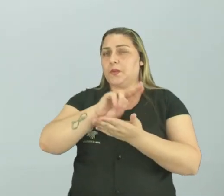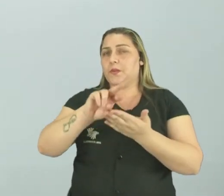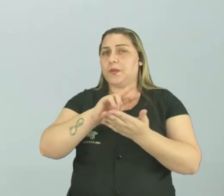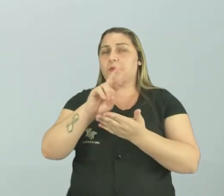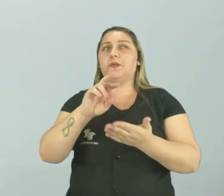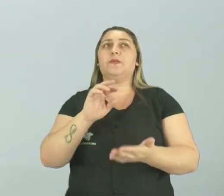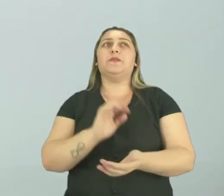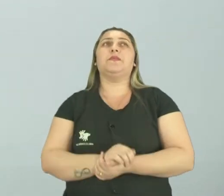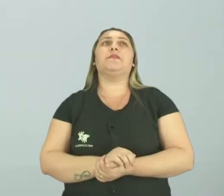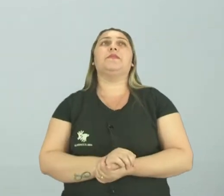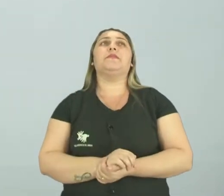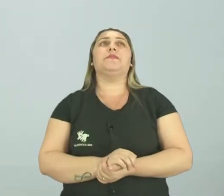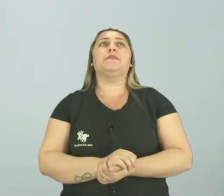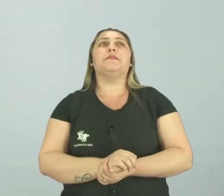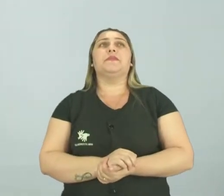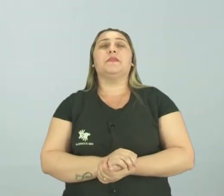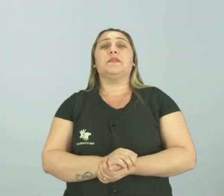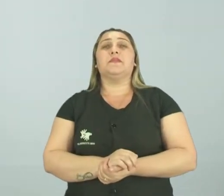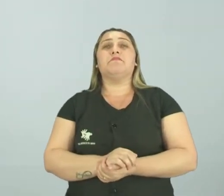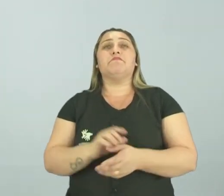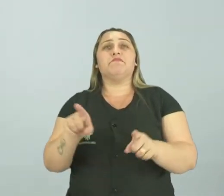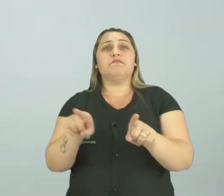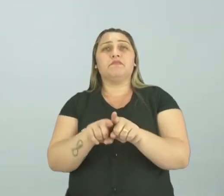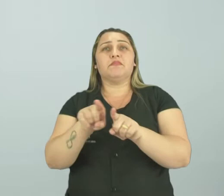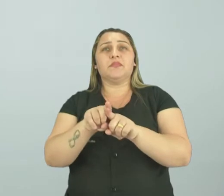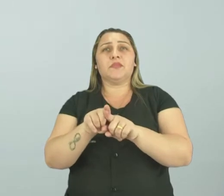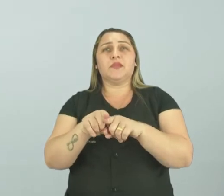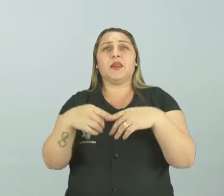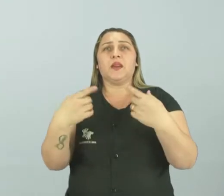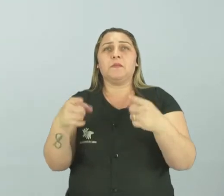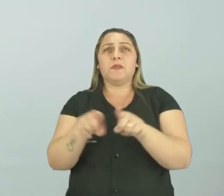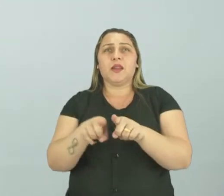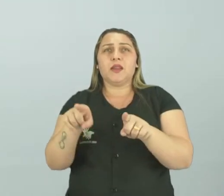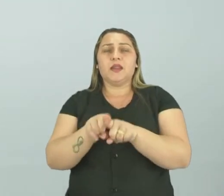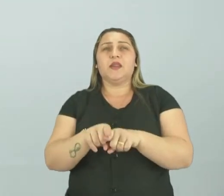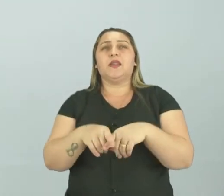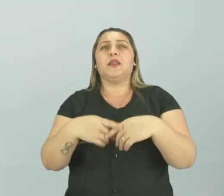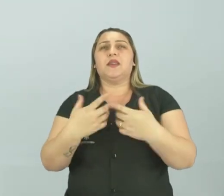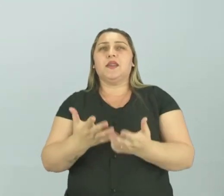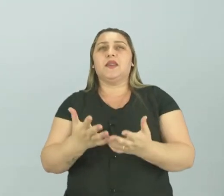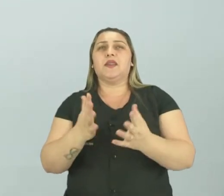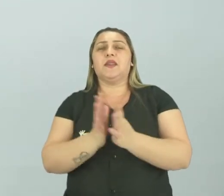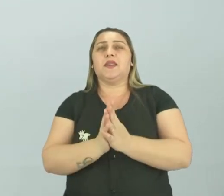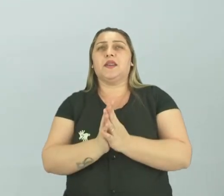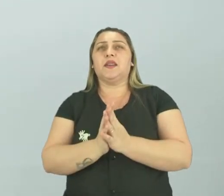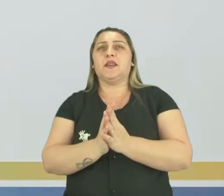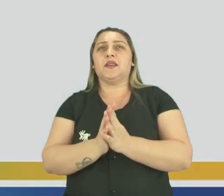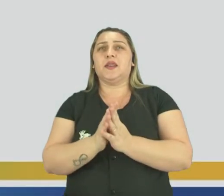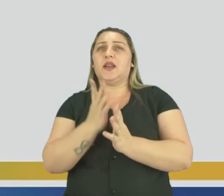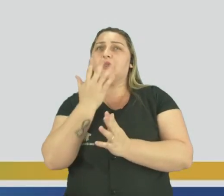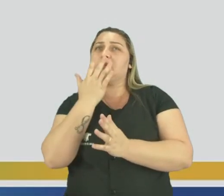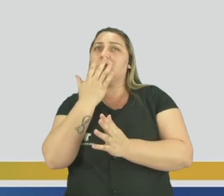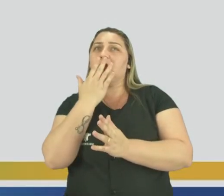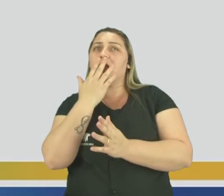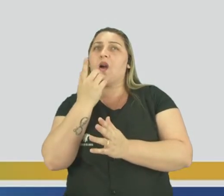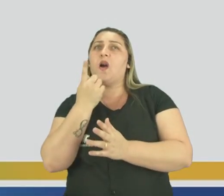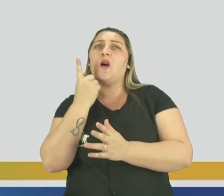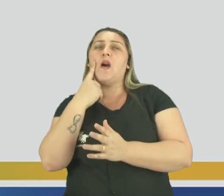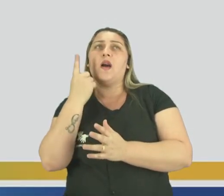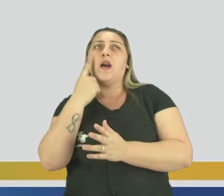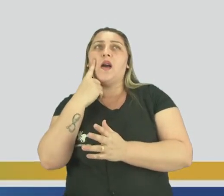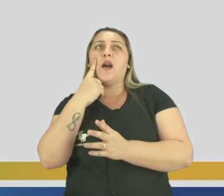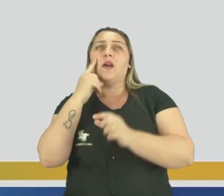legais lá também. Nós temos algumas curiosidades aí embaixo também, ó. Que não faz parte das cores. Mas olha aqui, ó.